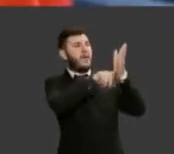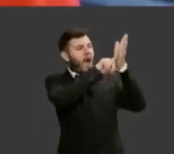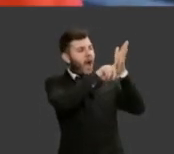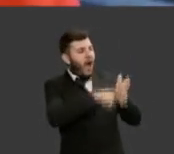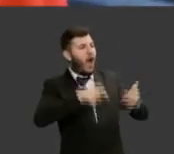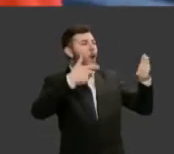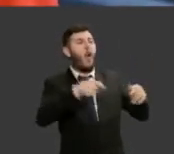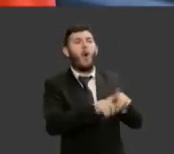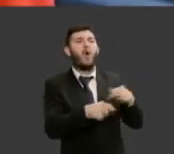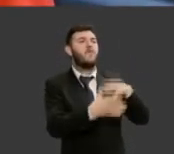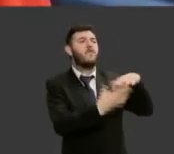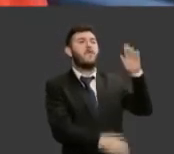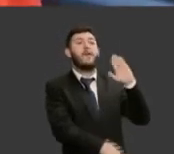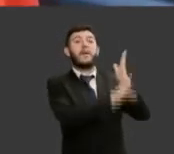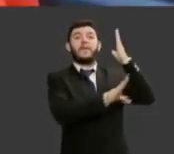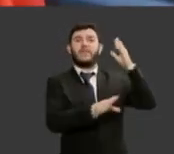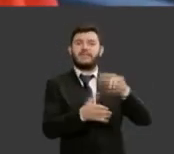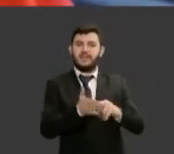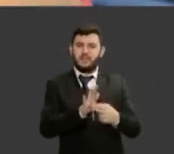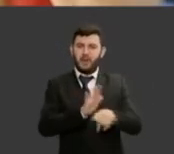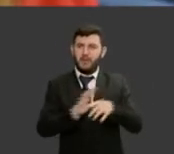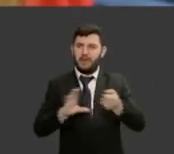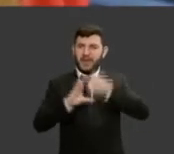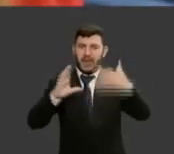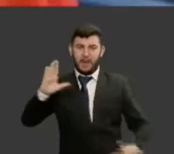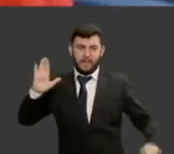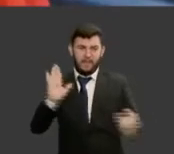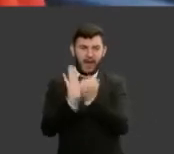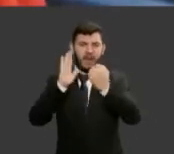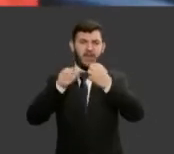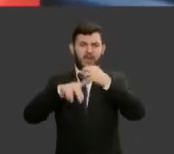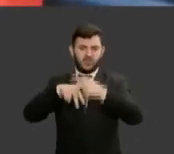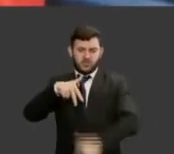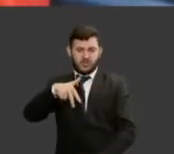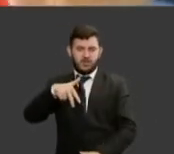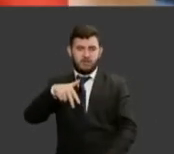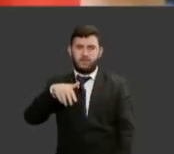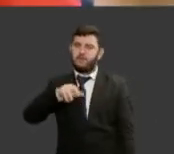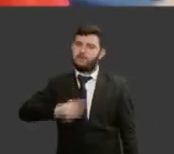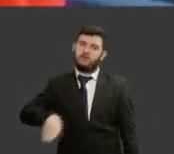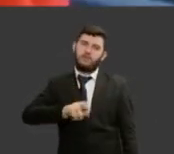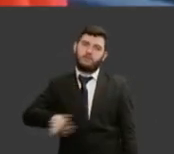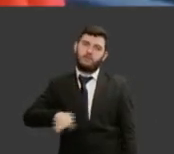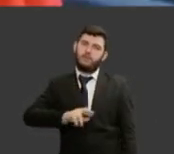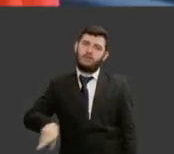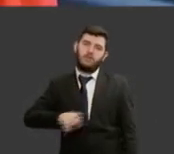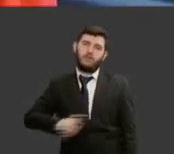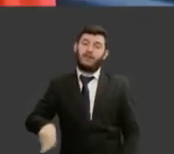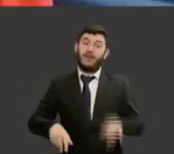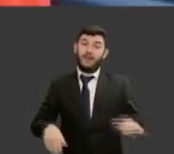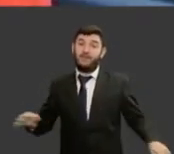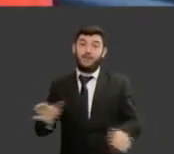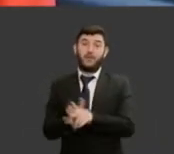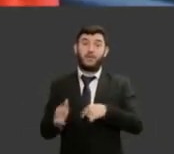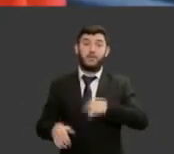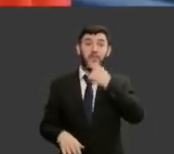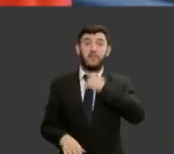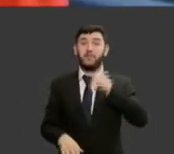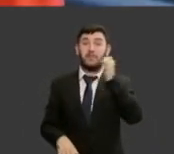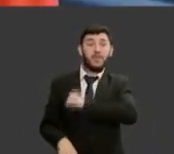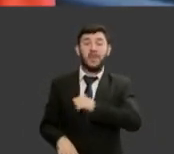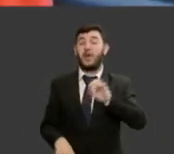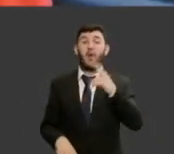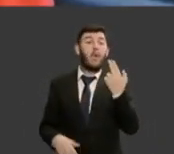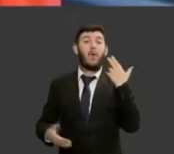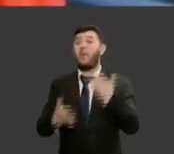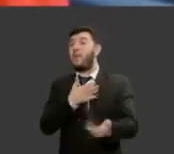características do gênero não são características de homens e mulheres mas sim de qualquer indivíduo e vamos registrar